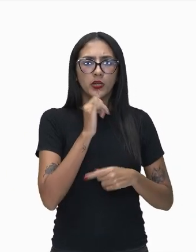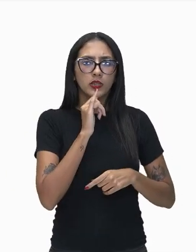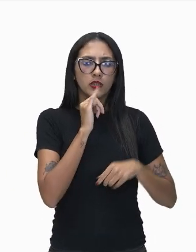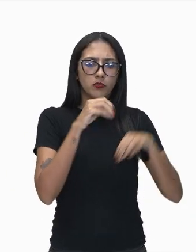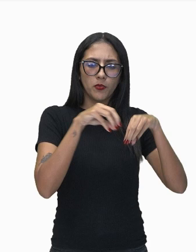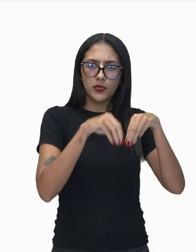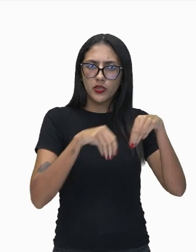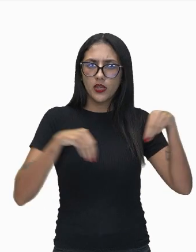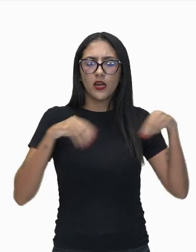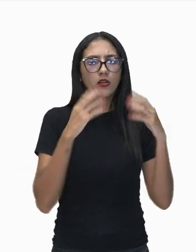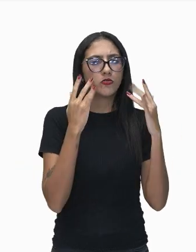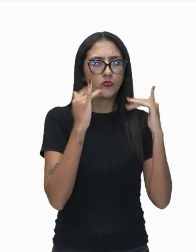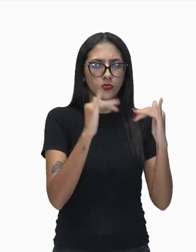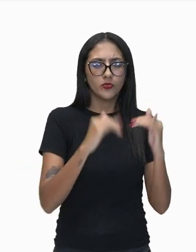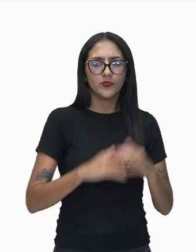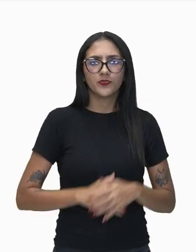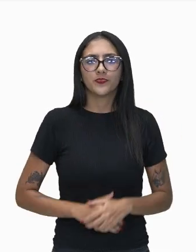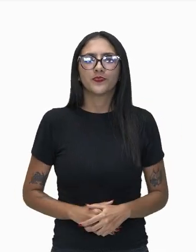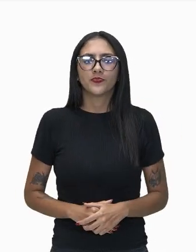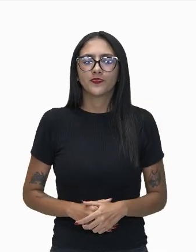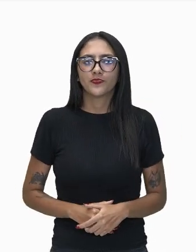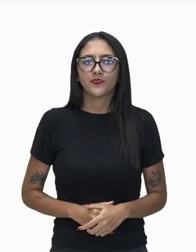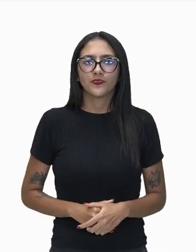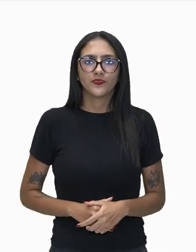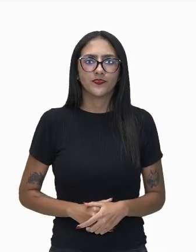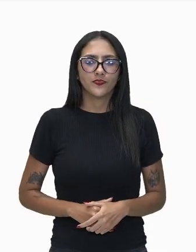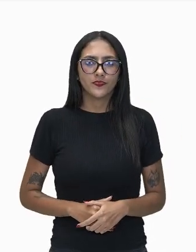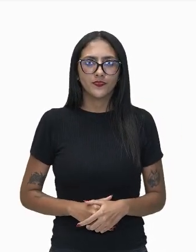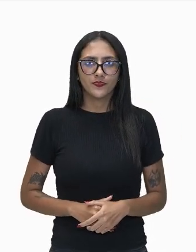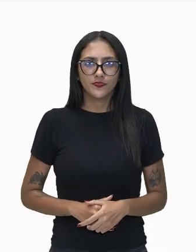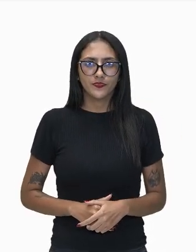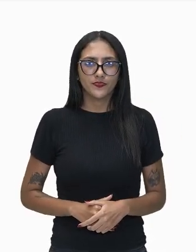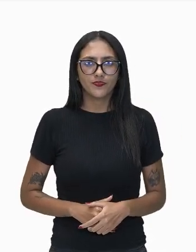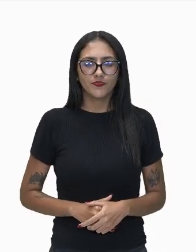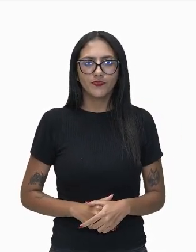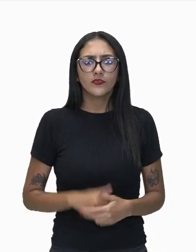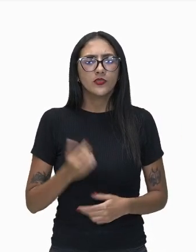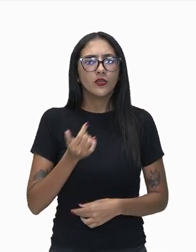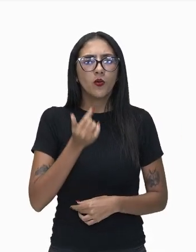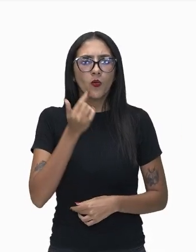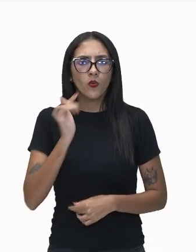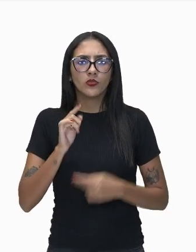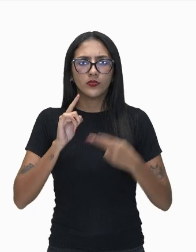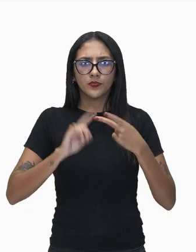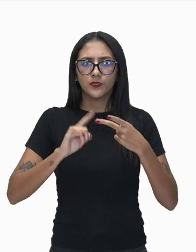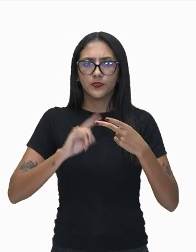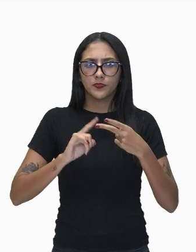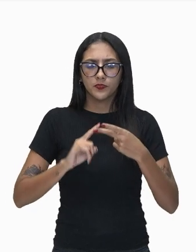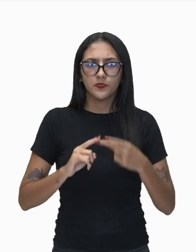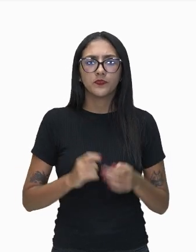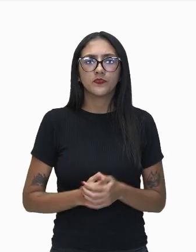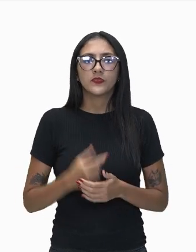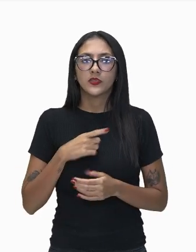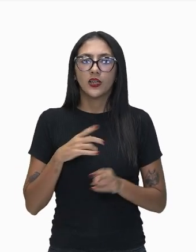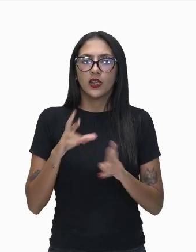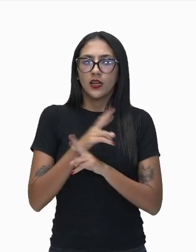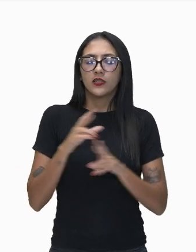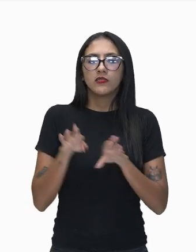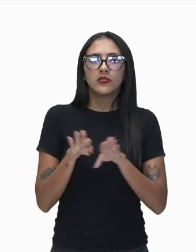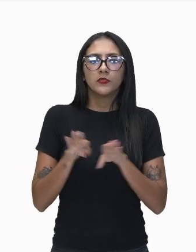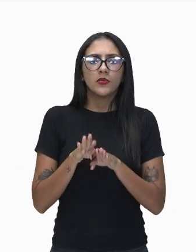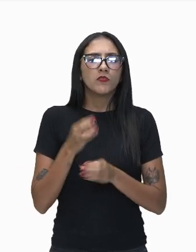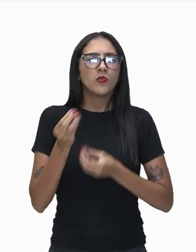manufaturas. Outro, outra dessas preferências locacionais, diz respeito à